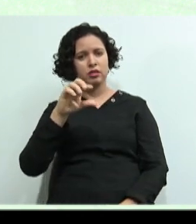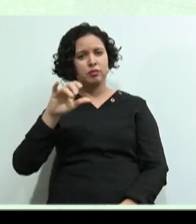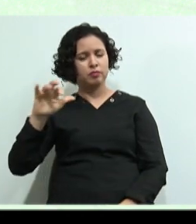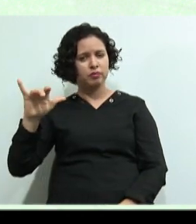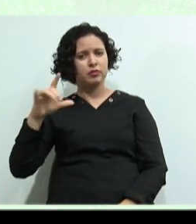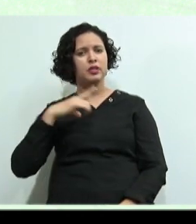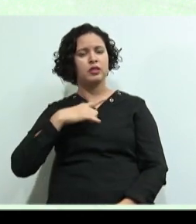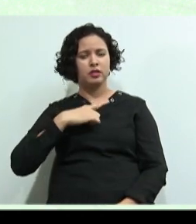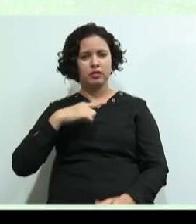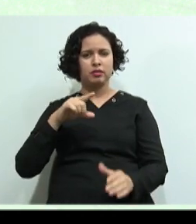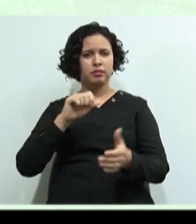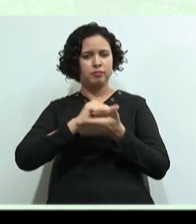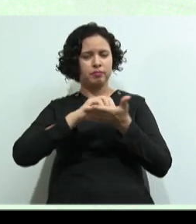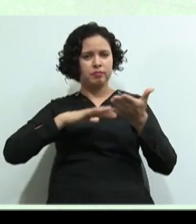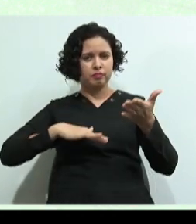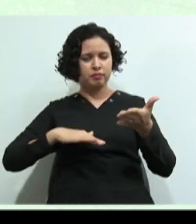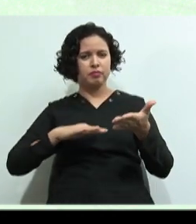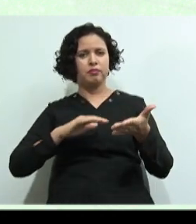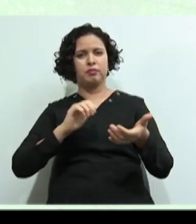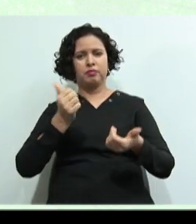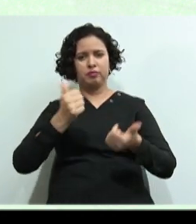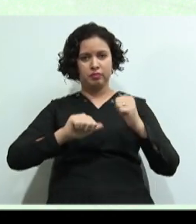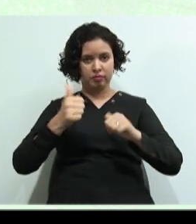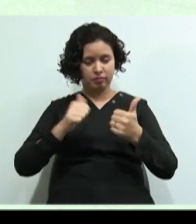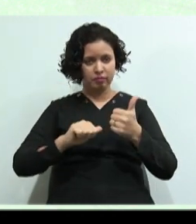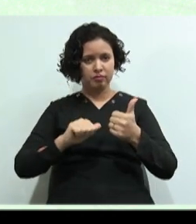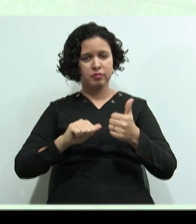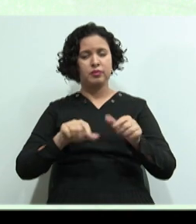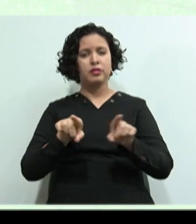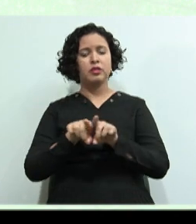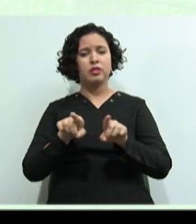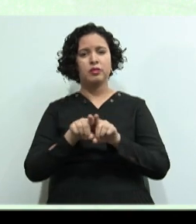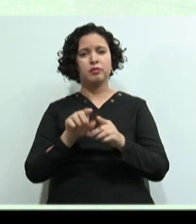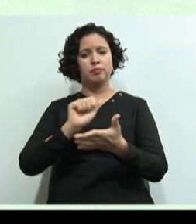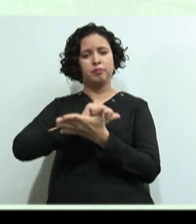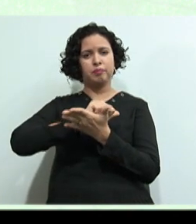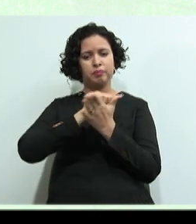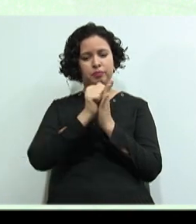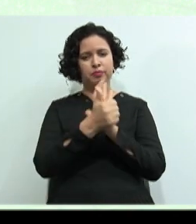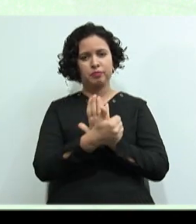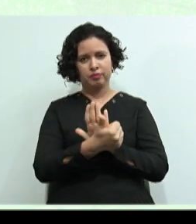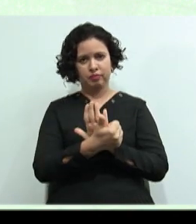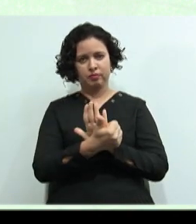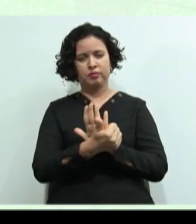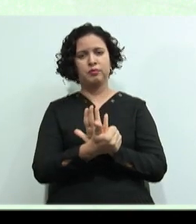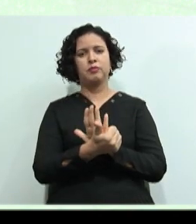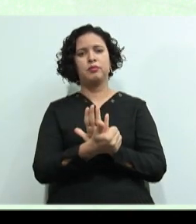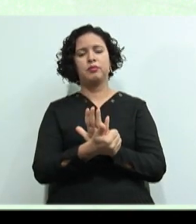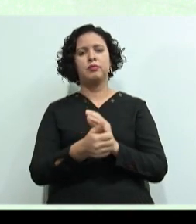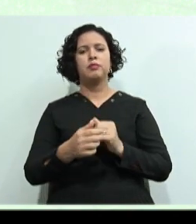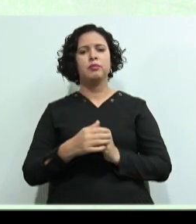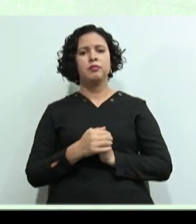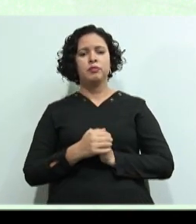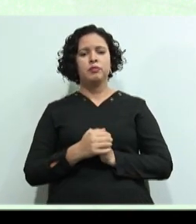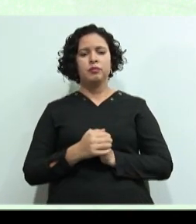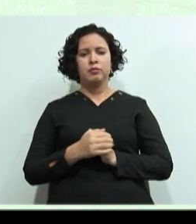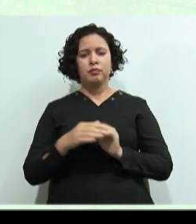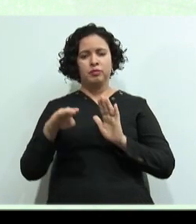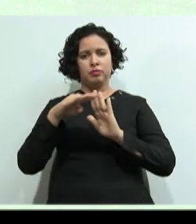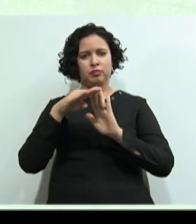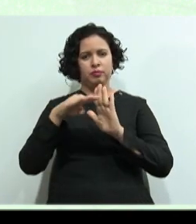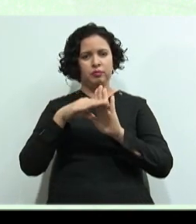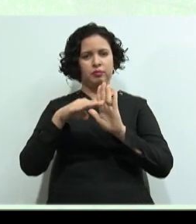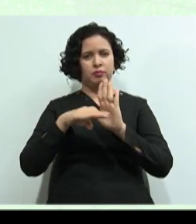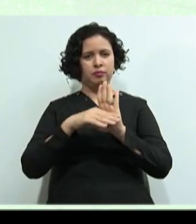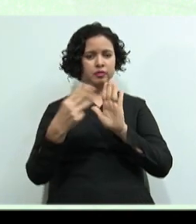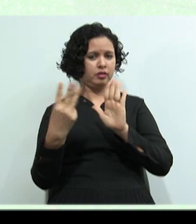Avaliativa Nós vamos ver Também a respeito Das configurações De mão Na unidade 3 Nós